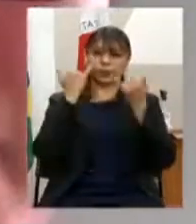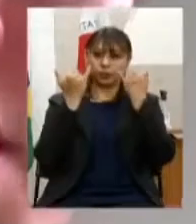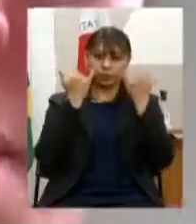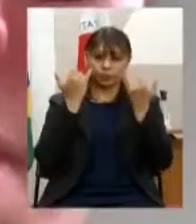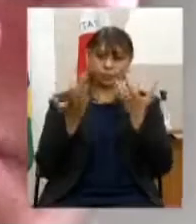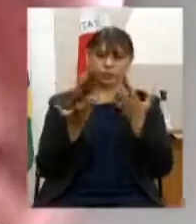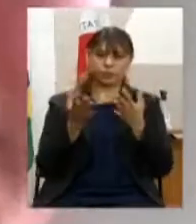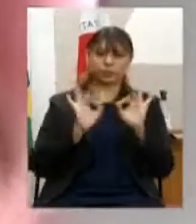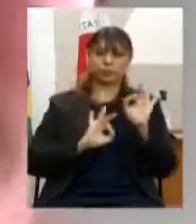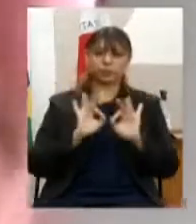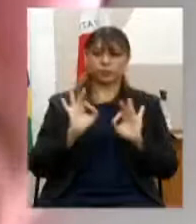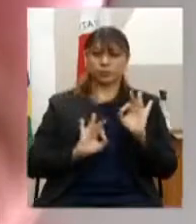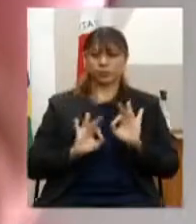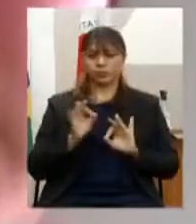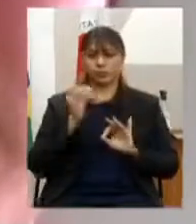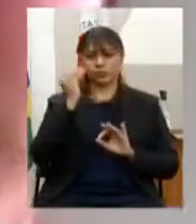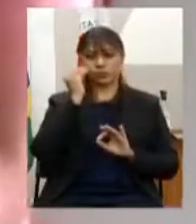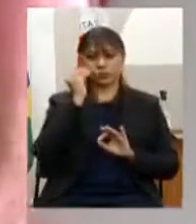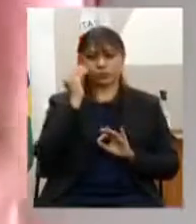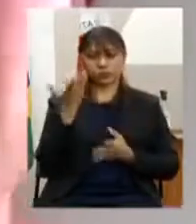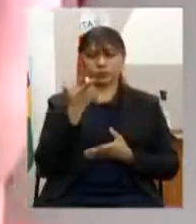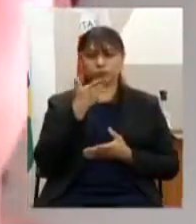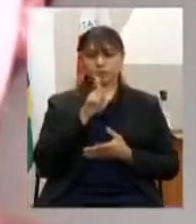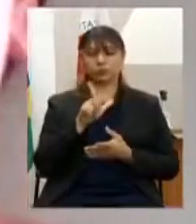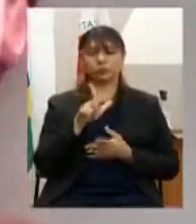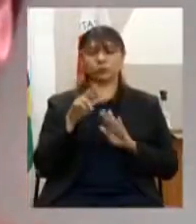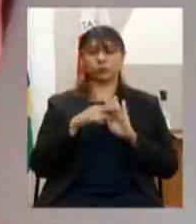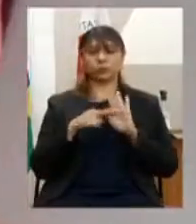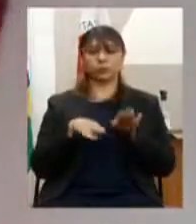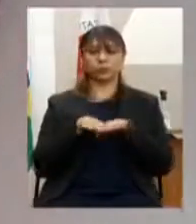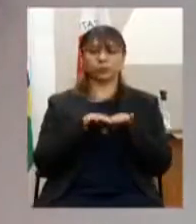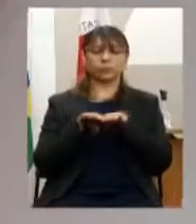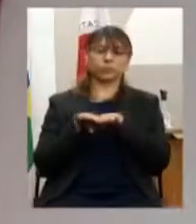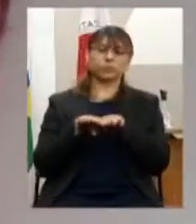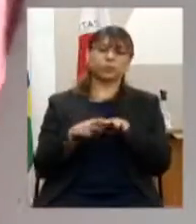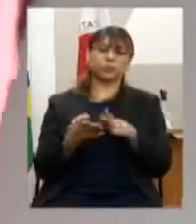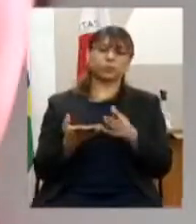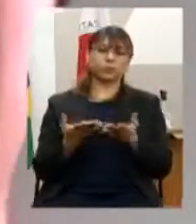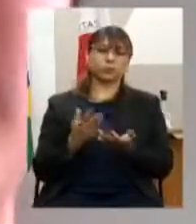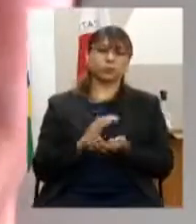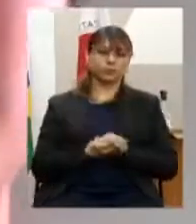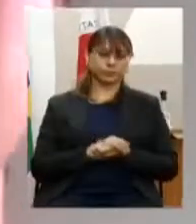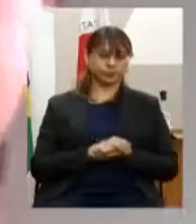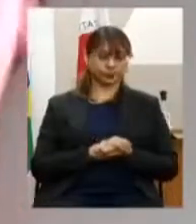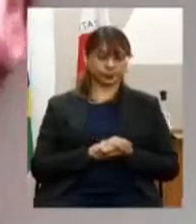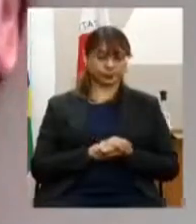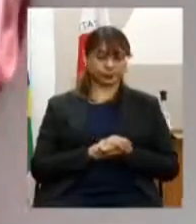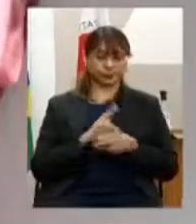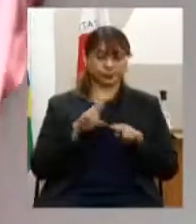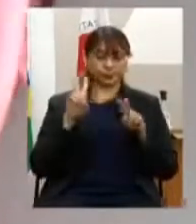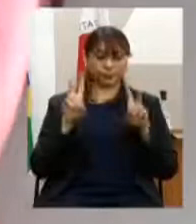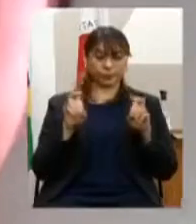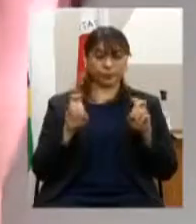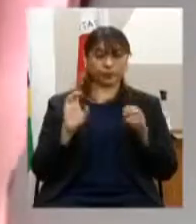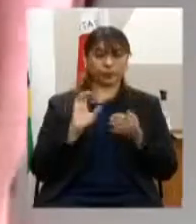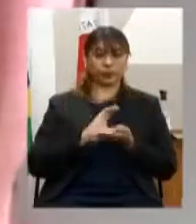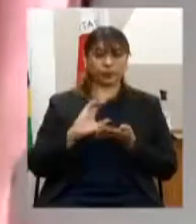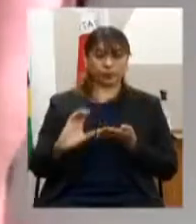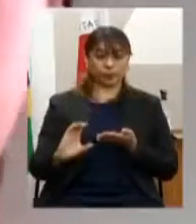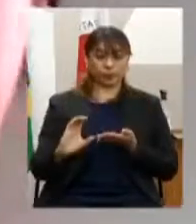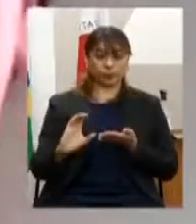planejamento para regularização dos repassos municípios dos recursos referentes à assistência farmacêutica em especial sobre a